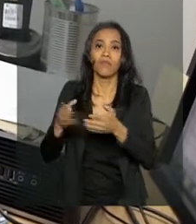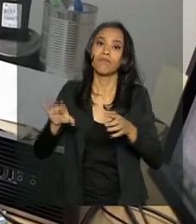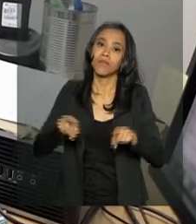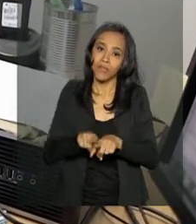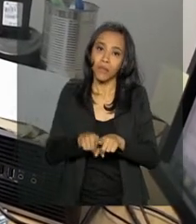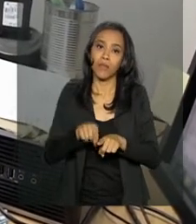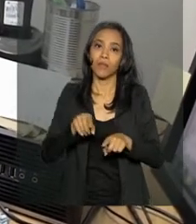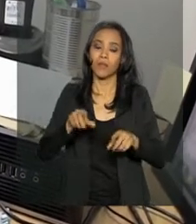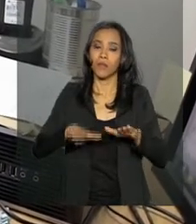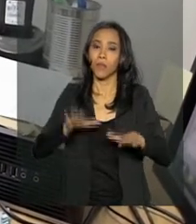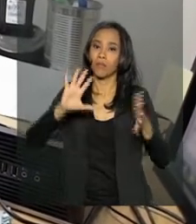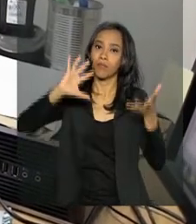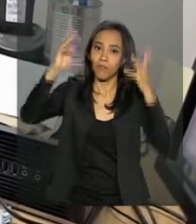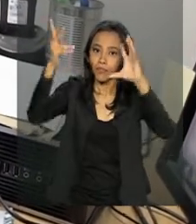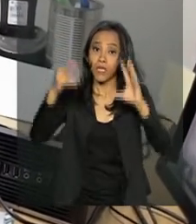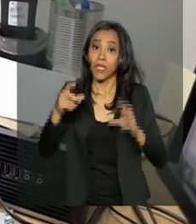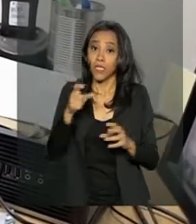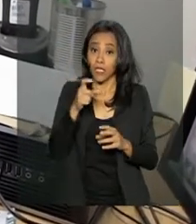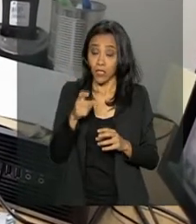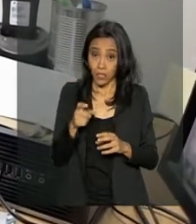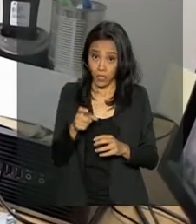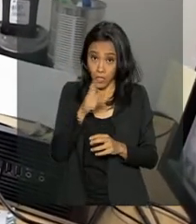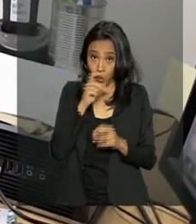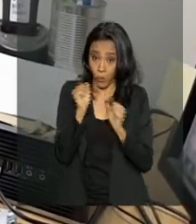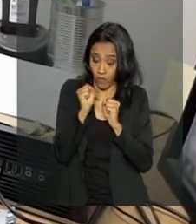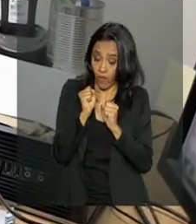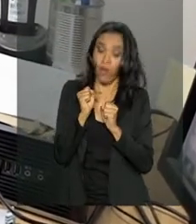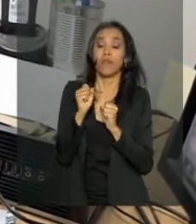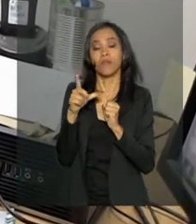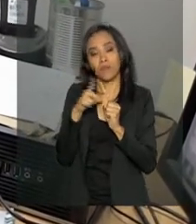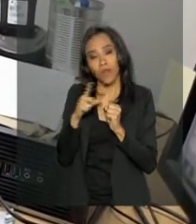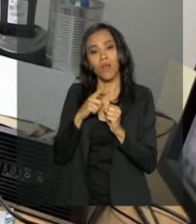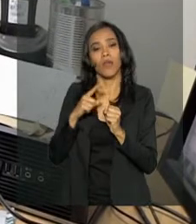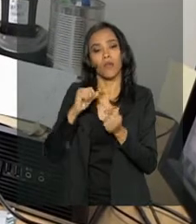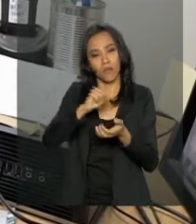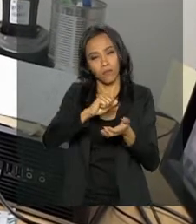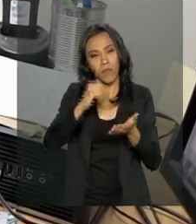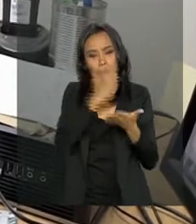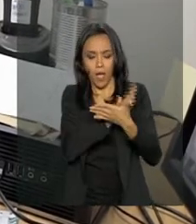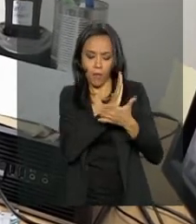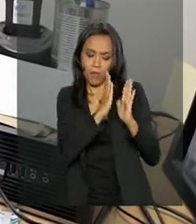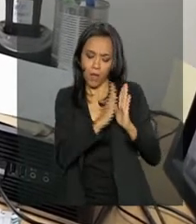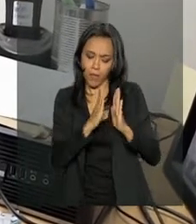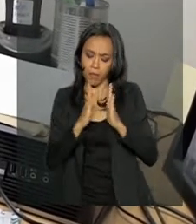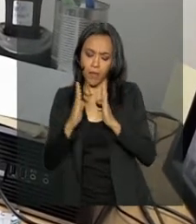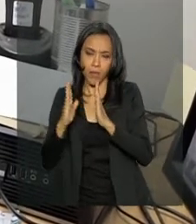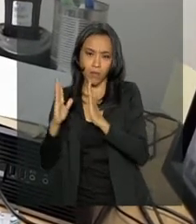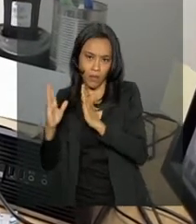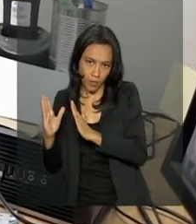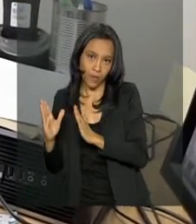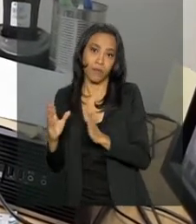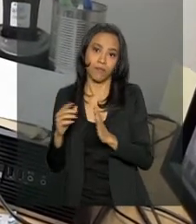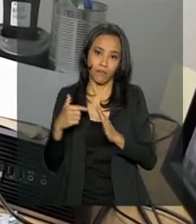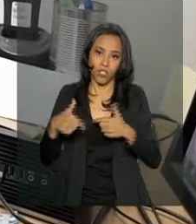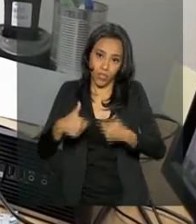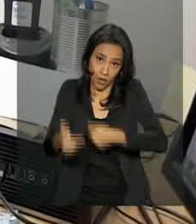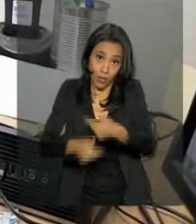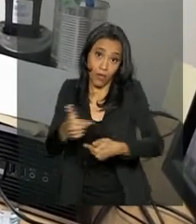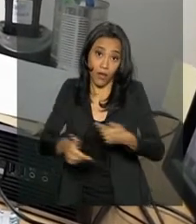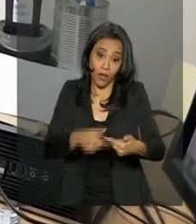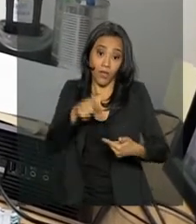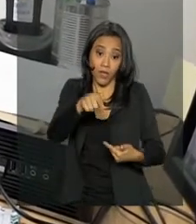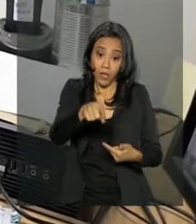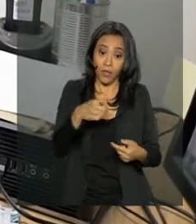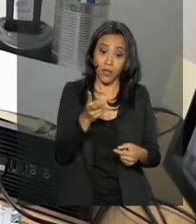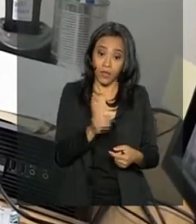Mas é bom, especialmente no inverno, manter uma rotina de trabalho, de atividade, de manutenção, tem que ter, porque aqui é o tempo todo